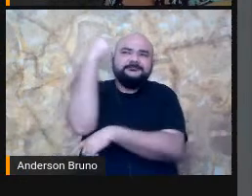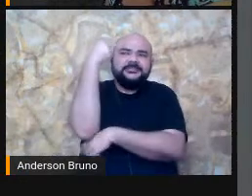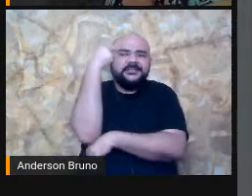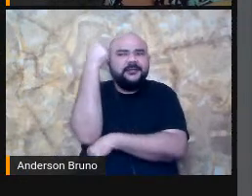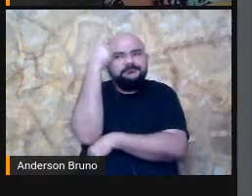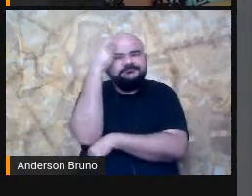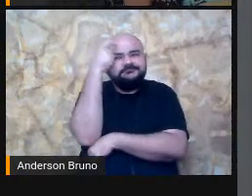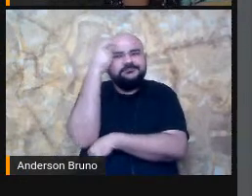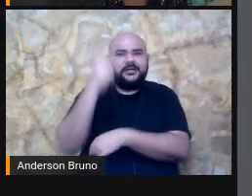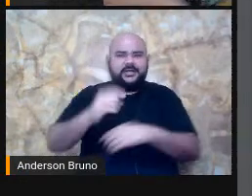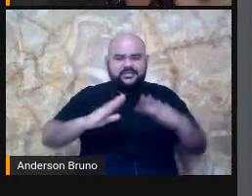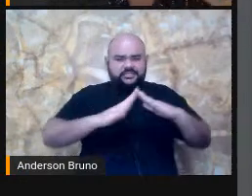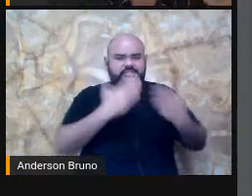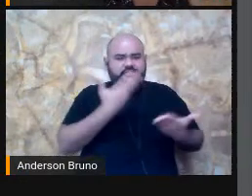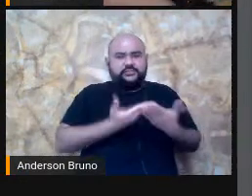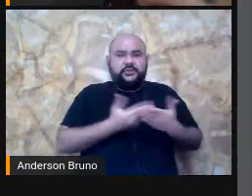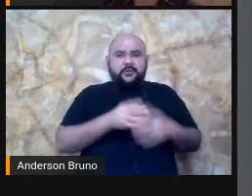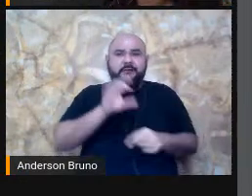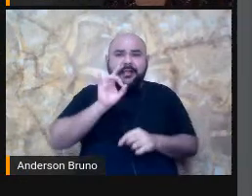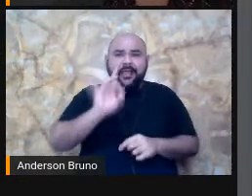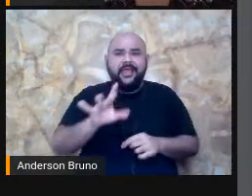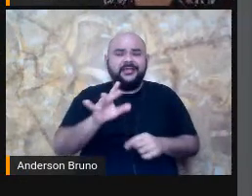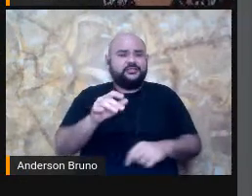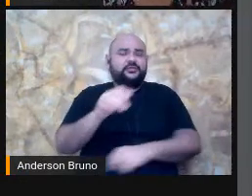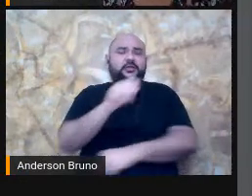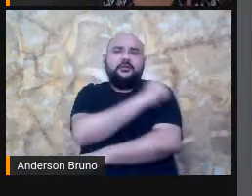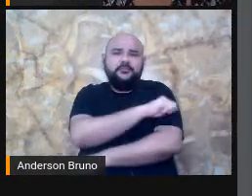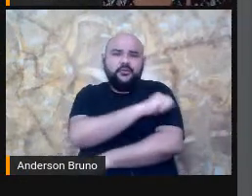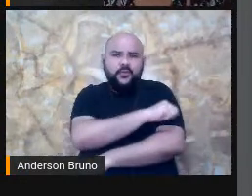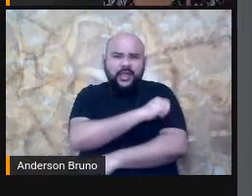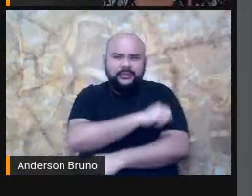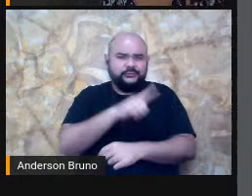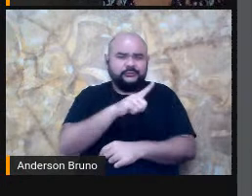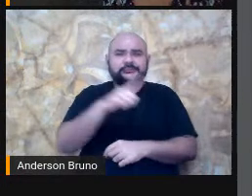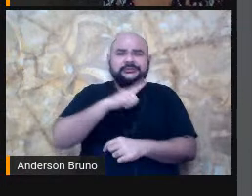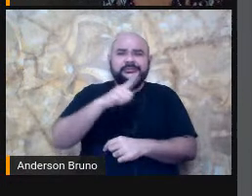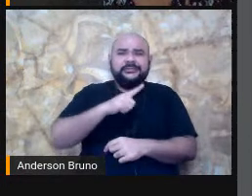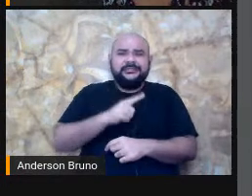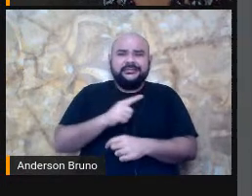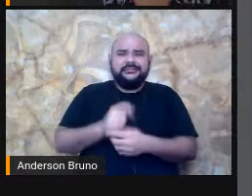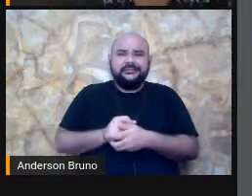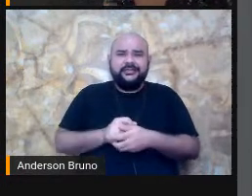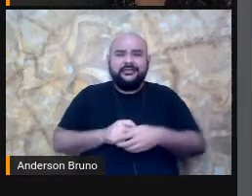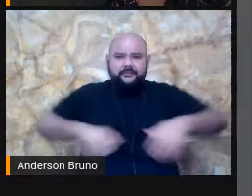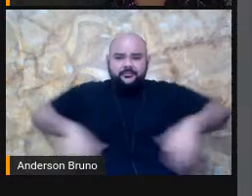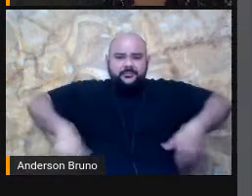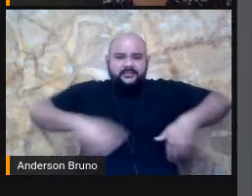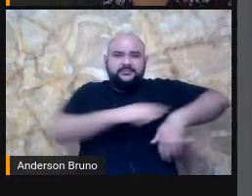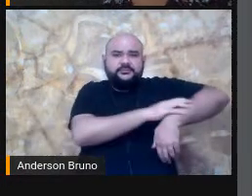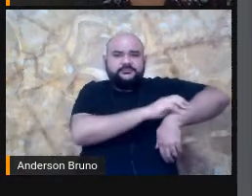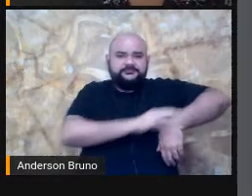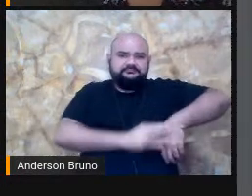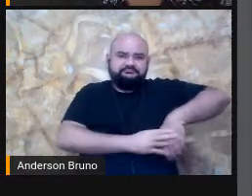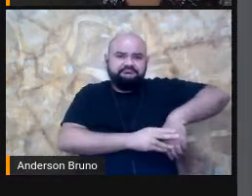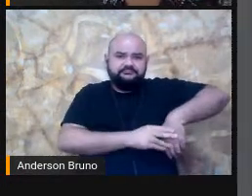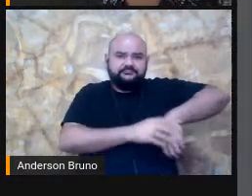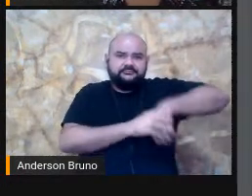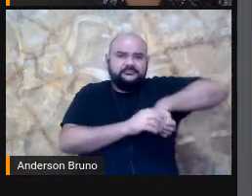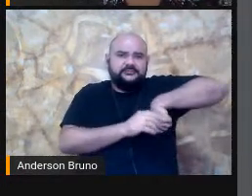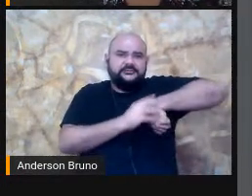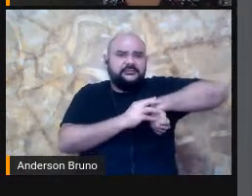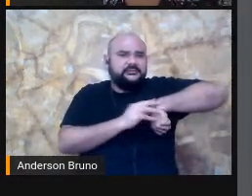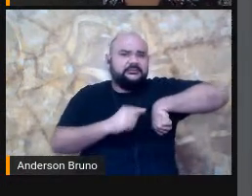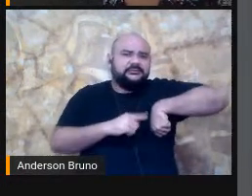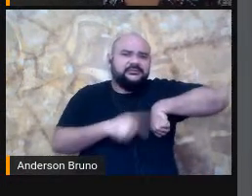Que Tem um braço Menor do que o outro É para qualquer Criança Que tenha Qualquer Dificuldade